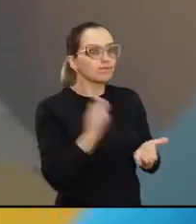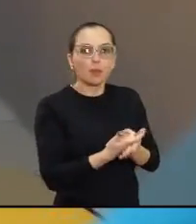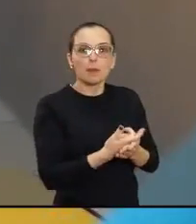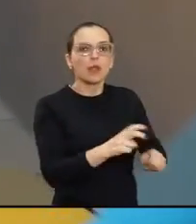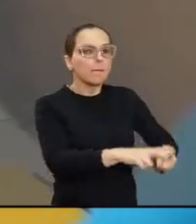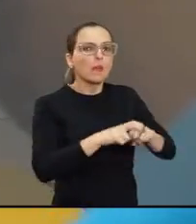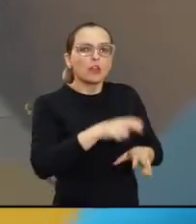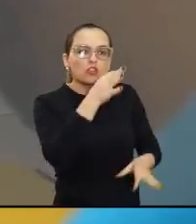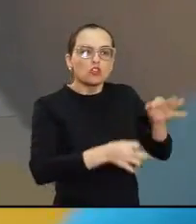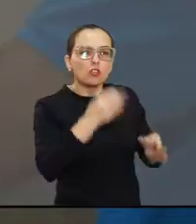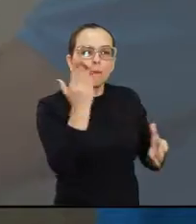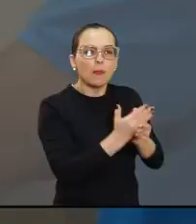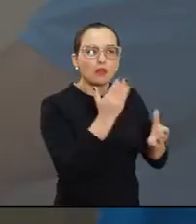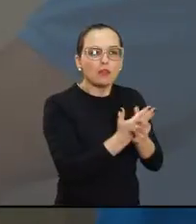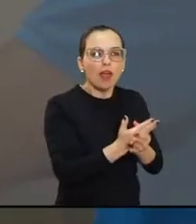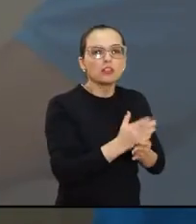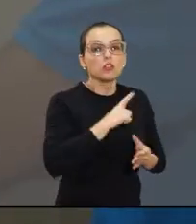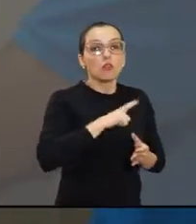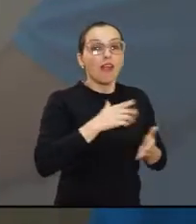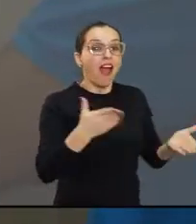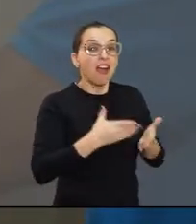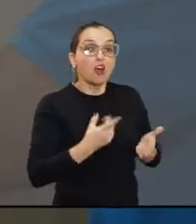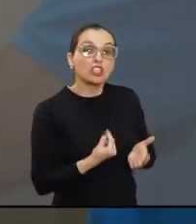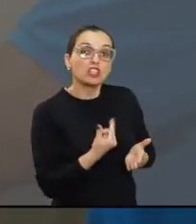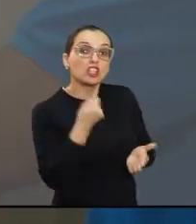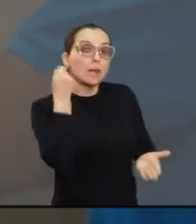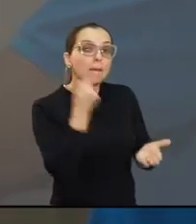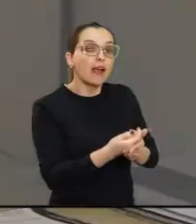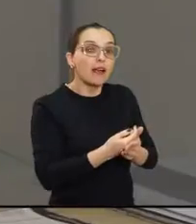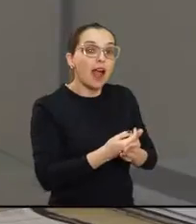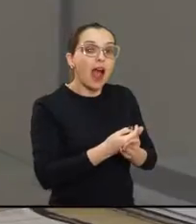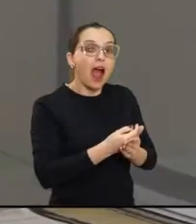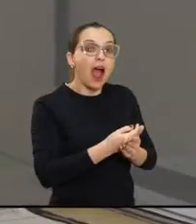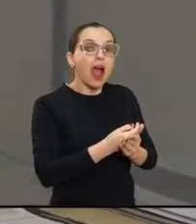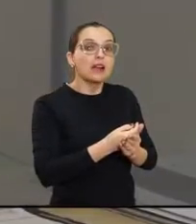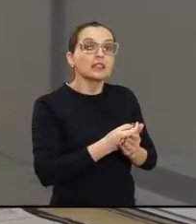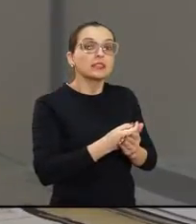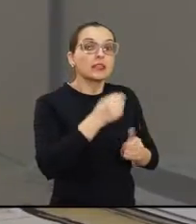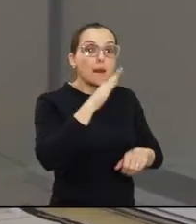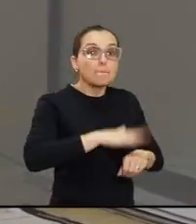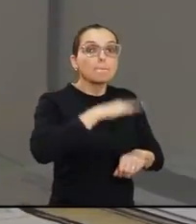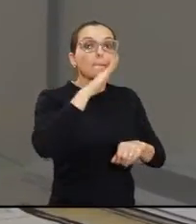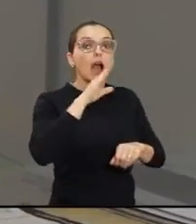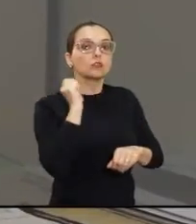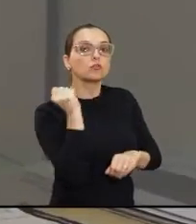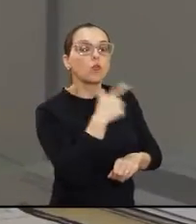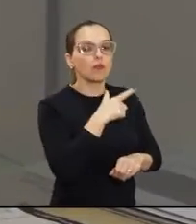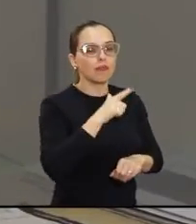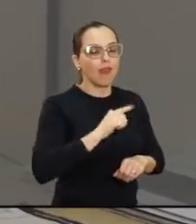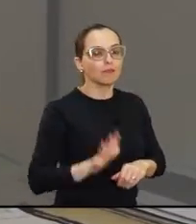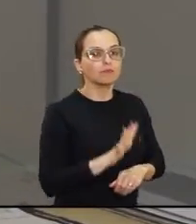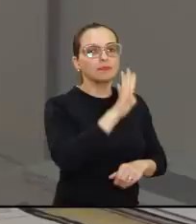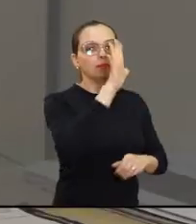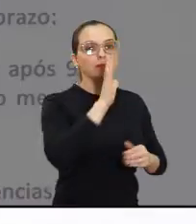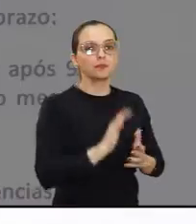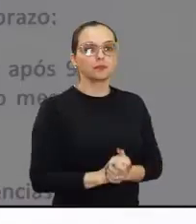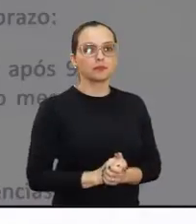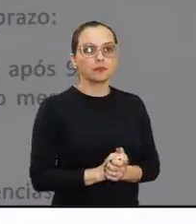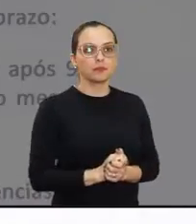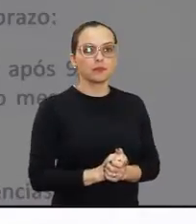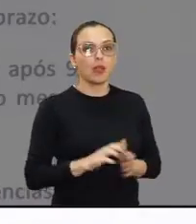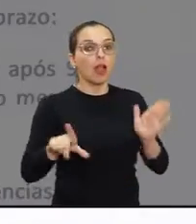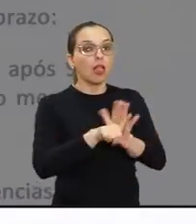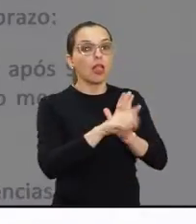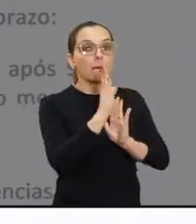custa processal, acaba ficando mais caro do que o atraso do IPTU. A partir de uma lei de 2017, no